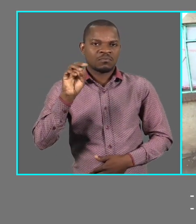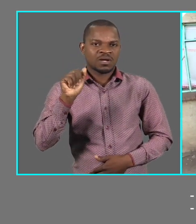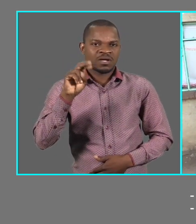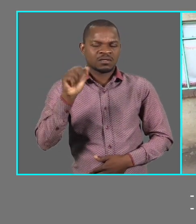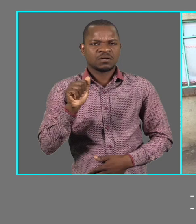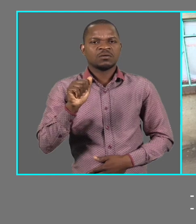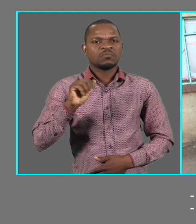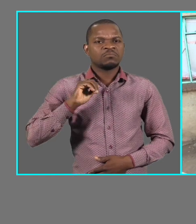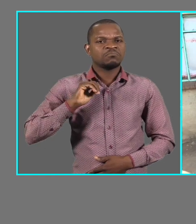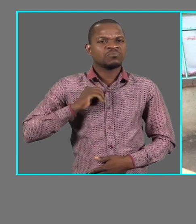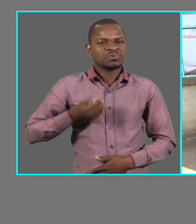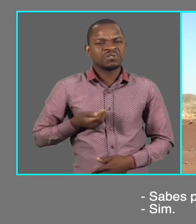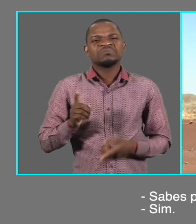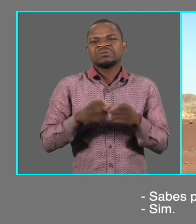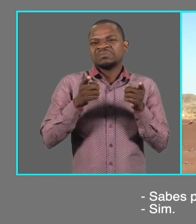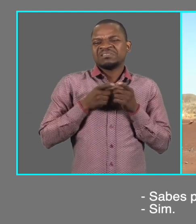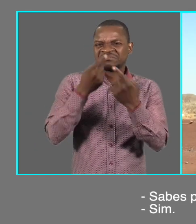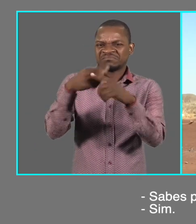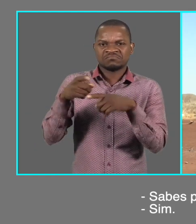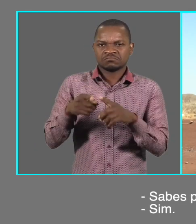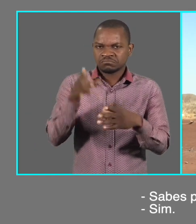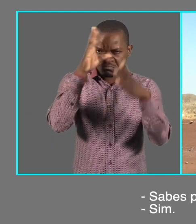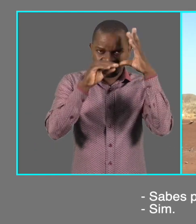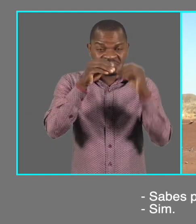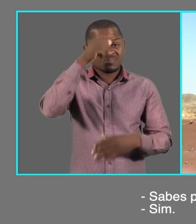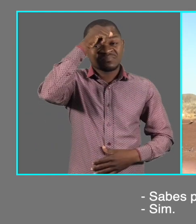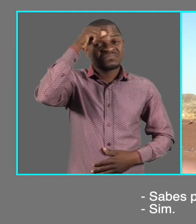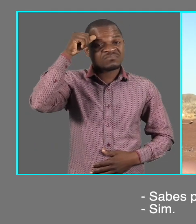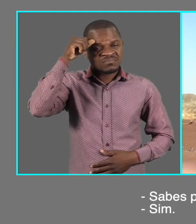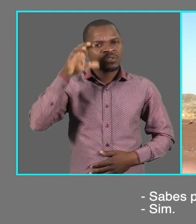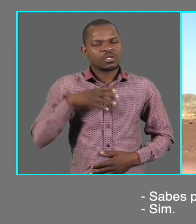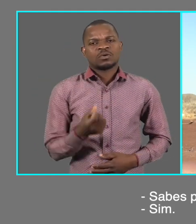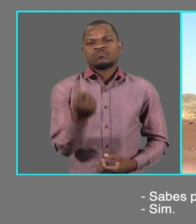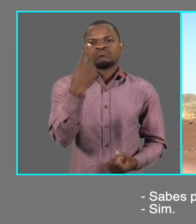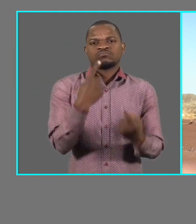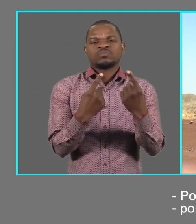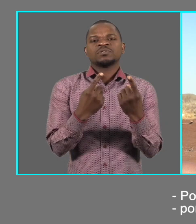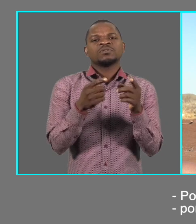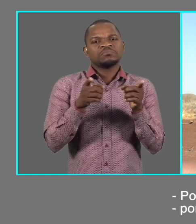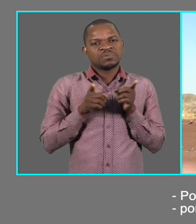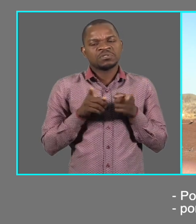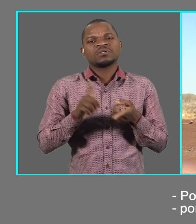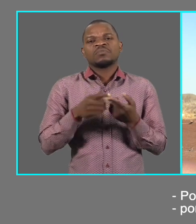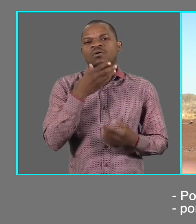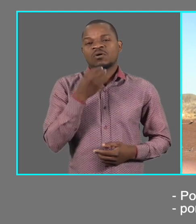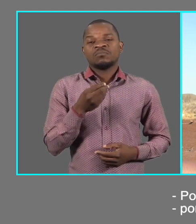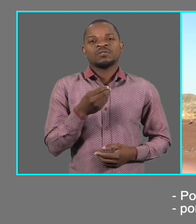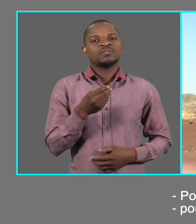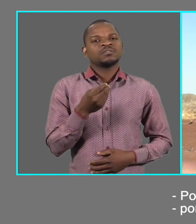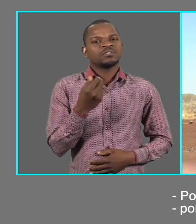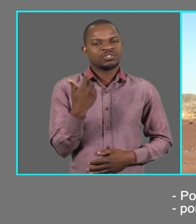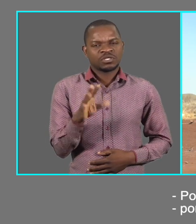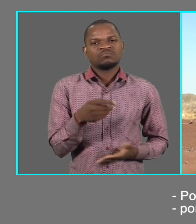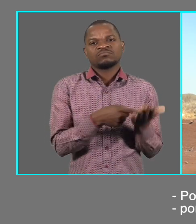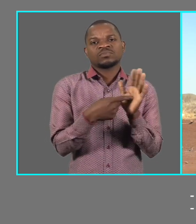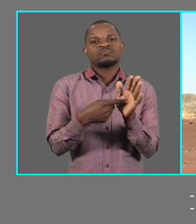Não. Sabes por que não vais à escola? Sim. Por quê? Por causa de